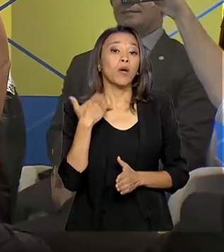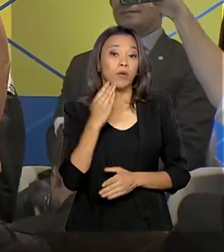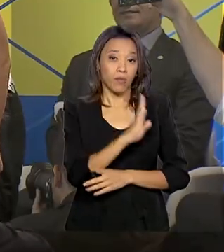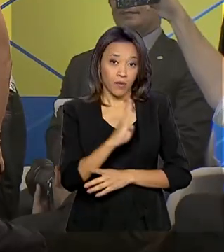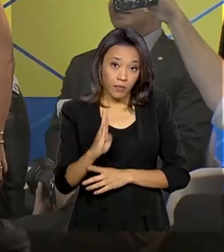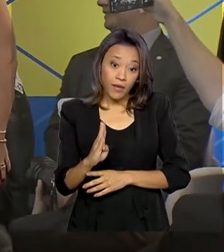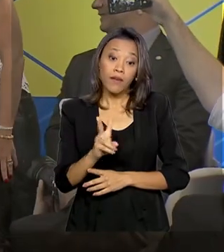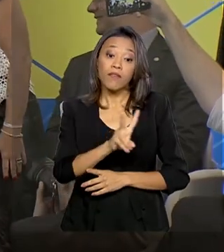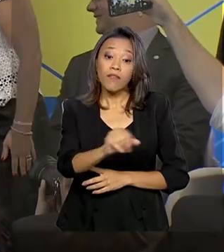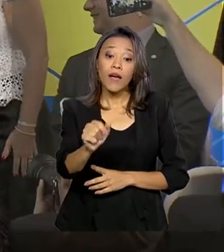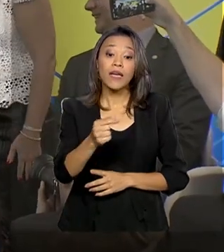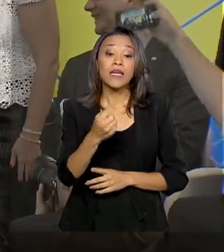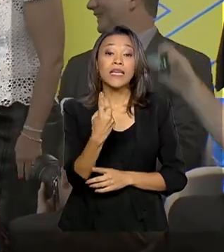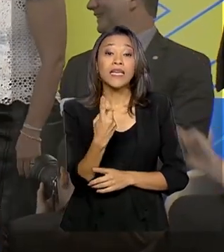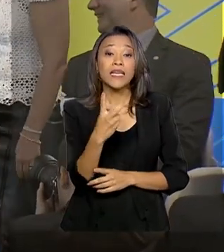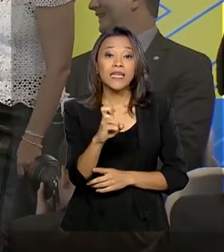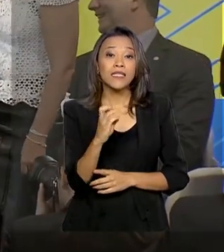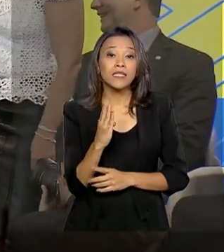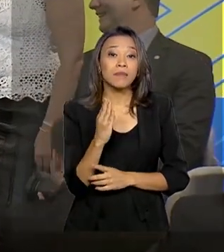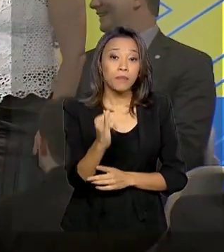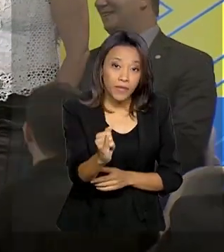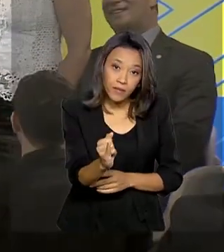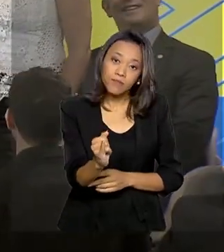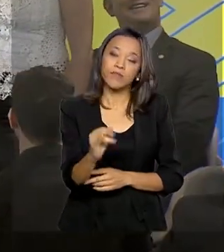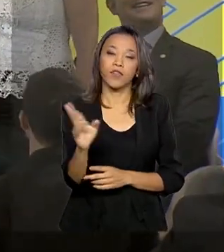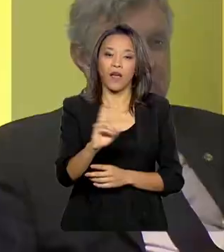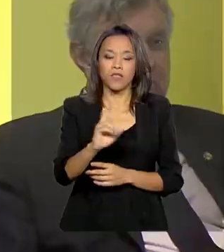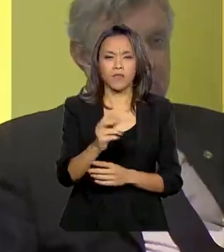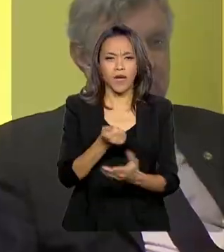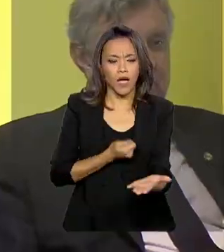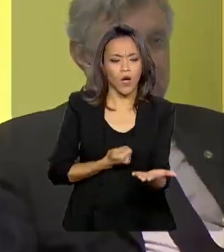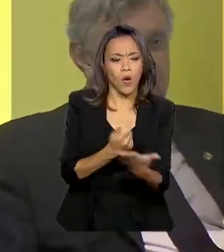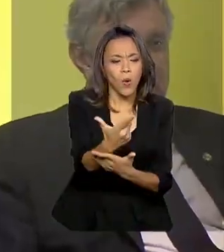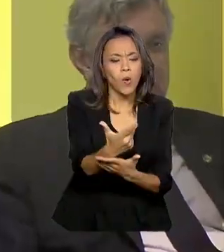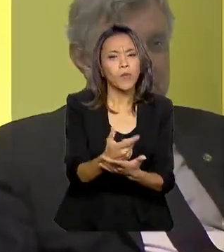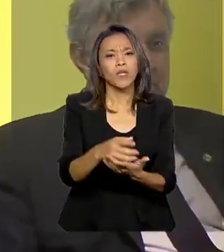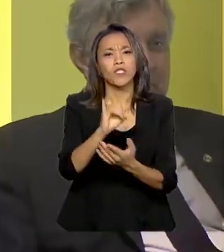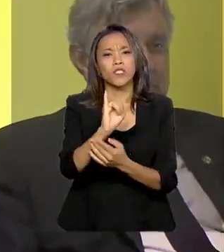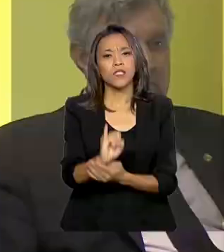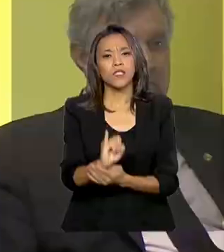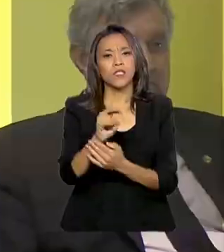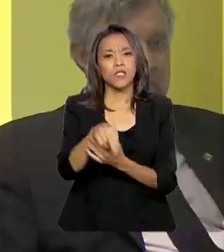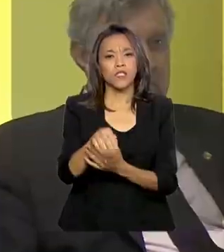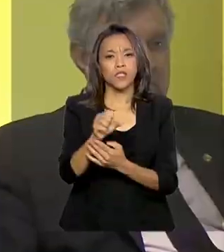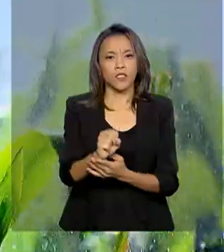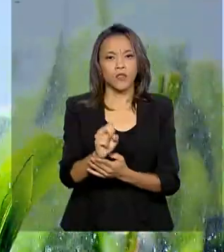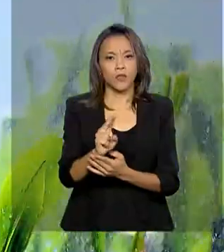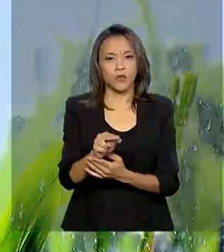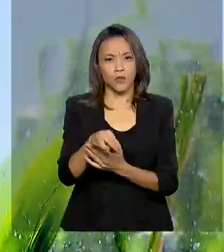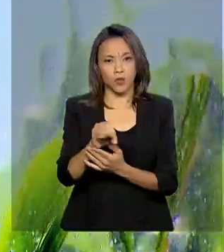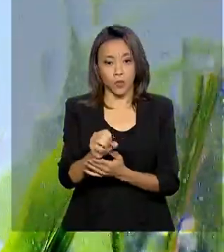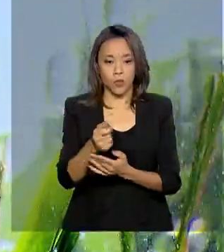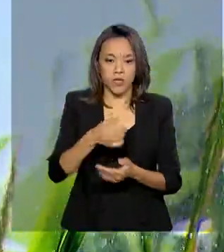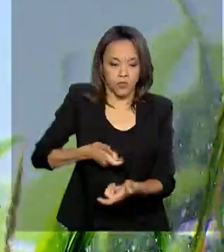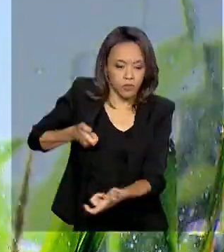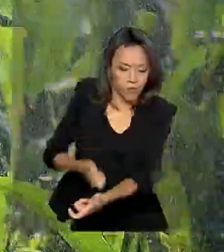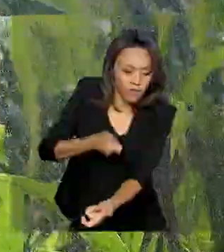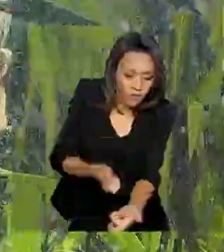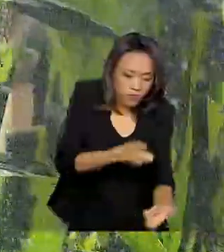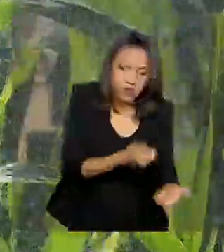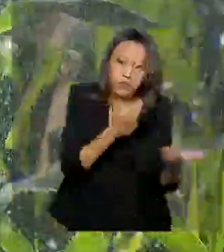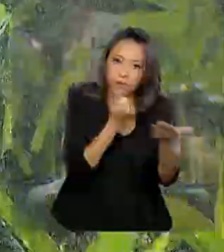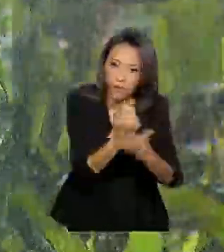15 bilhões de reais para compra antecipada de insumos, como defensivos agrícolas e fertilizantes.